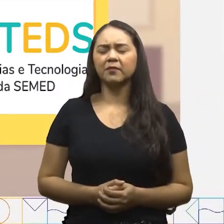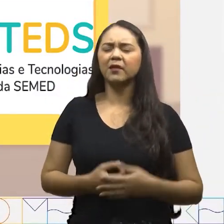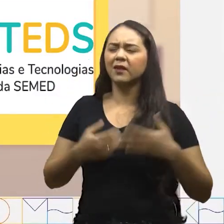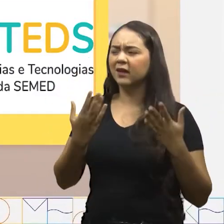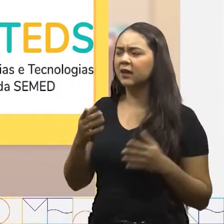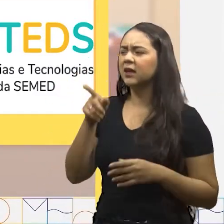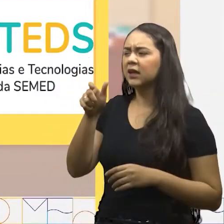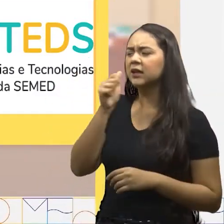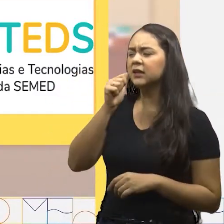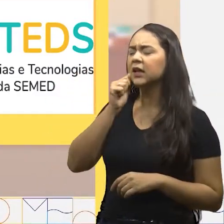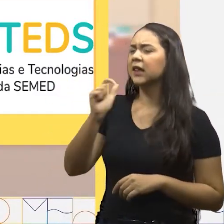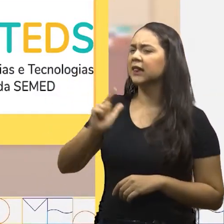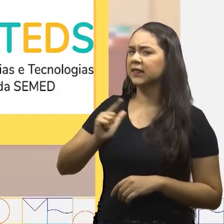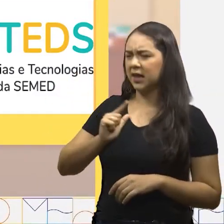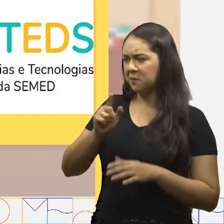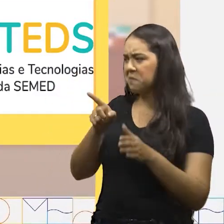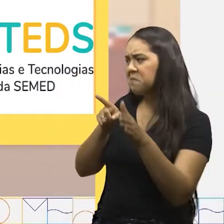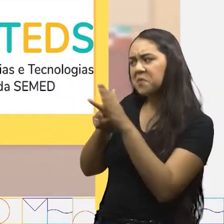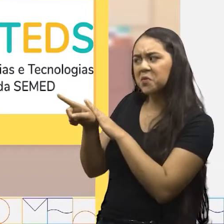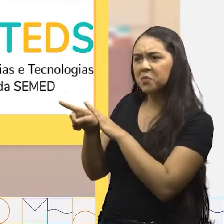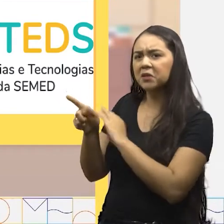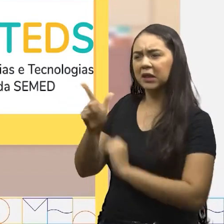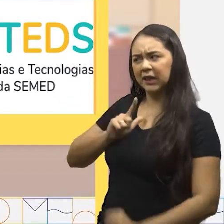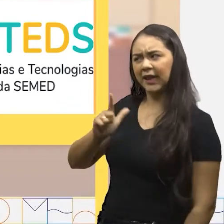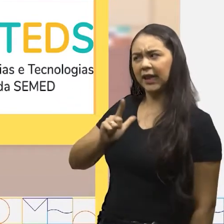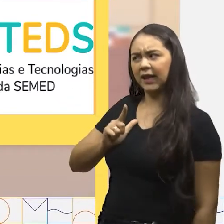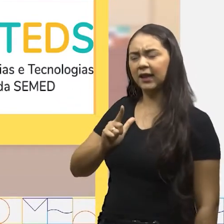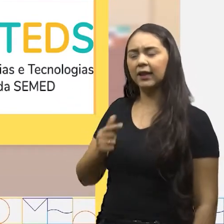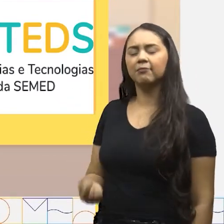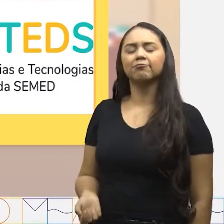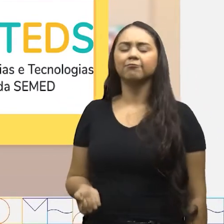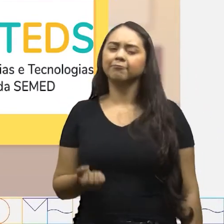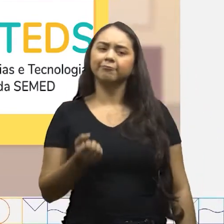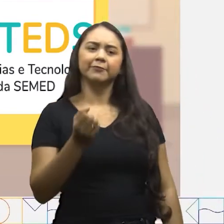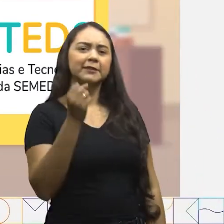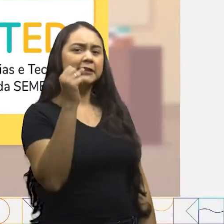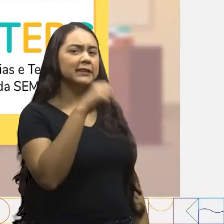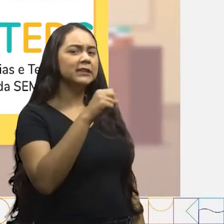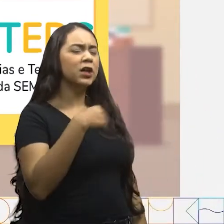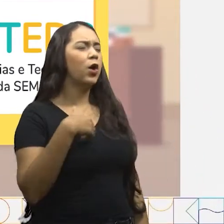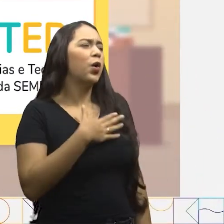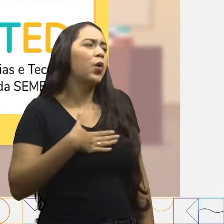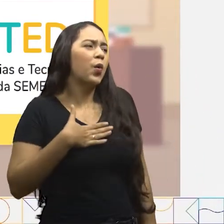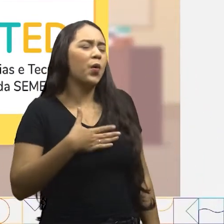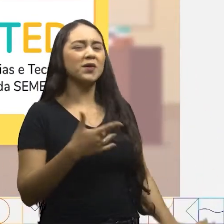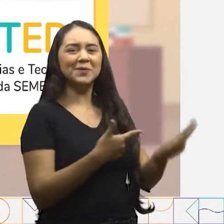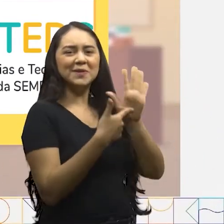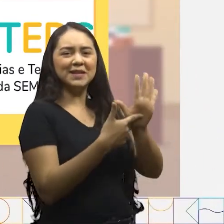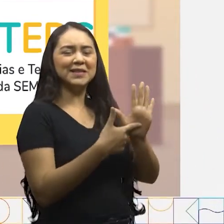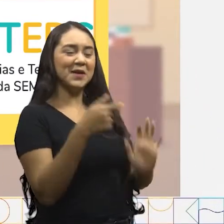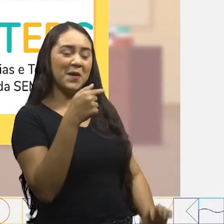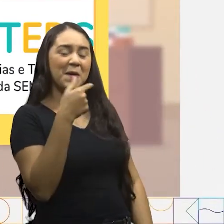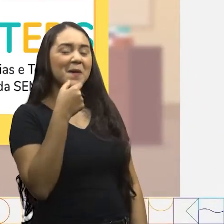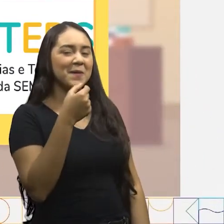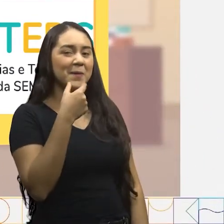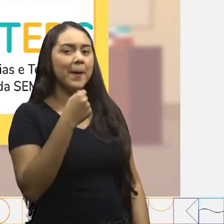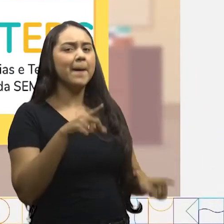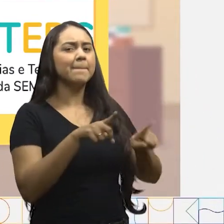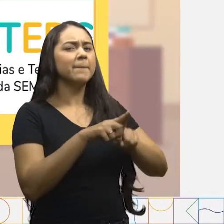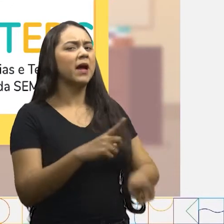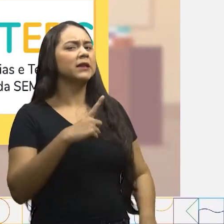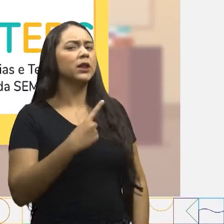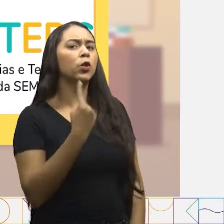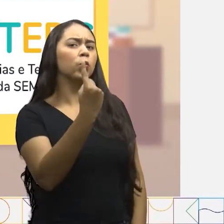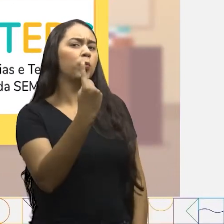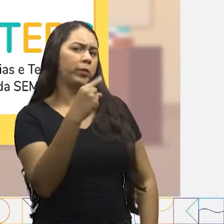Sara, você tem alguma pergunta para o João? Sim, professora! Eu gostei muito da apresentação do João Mas